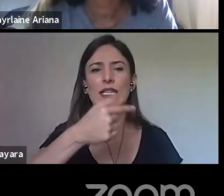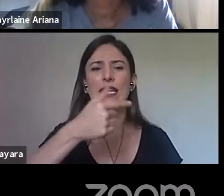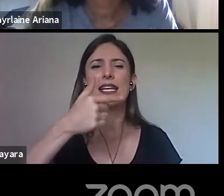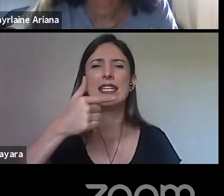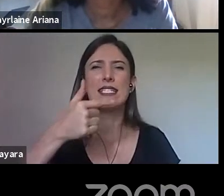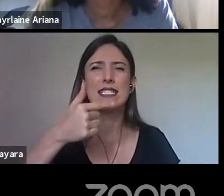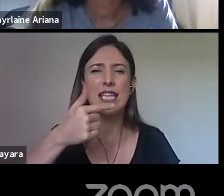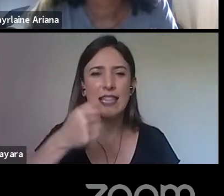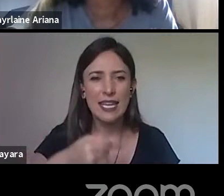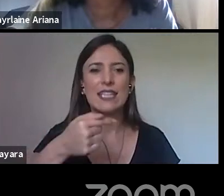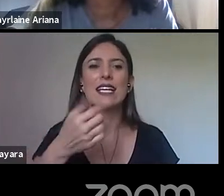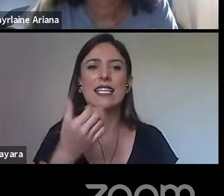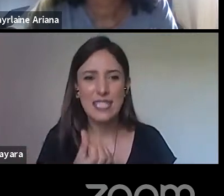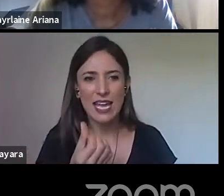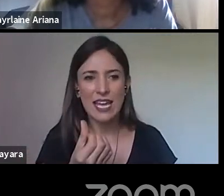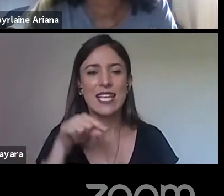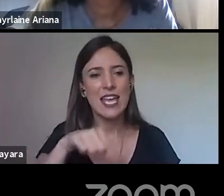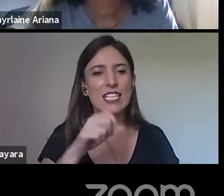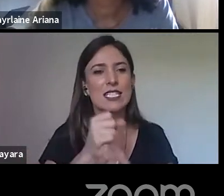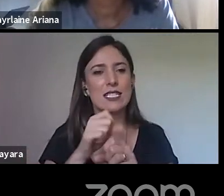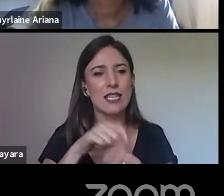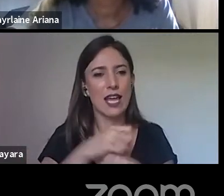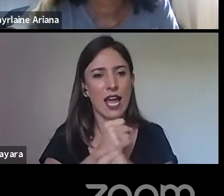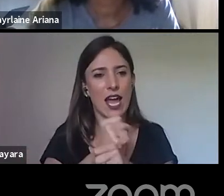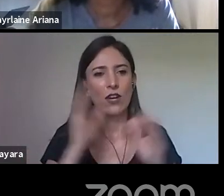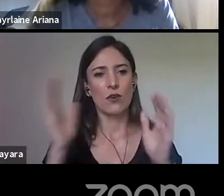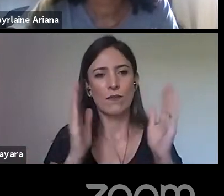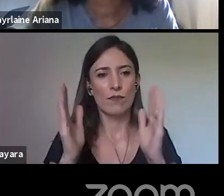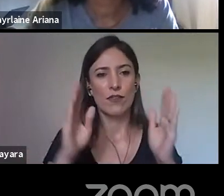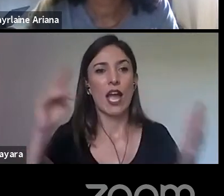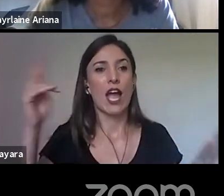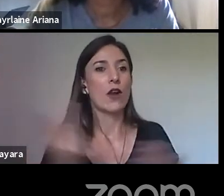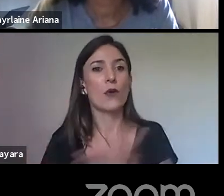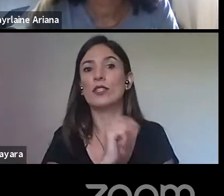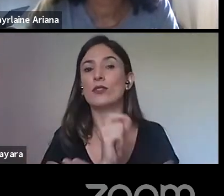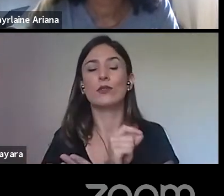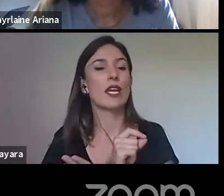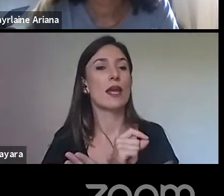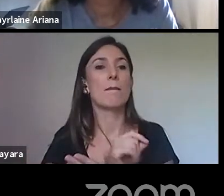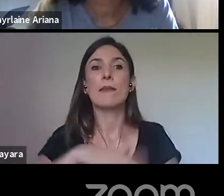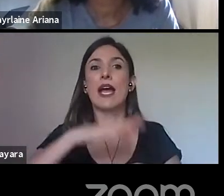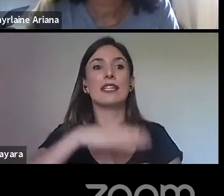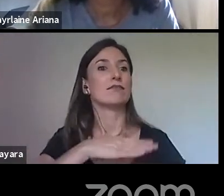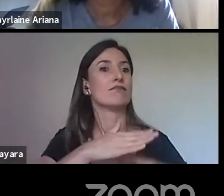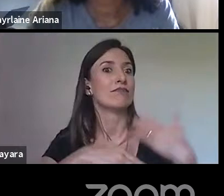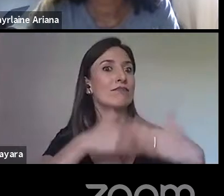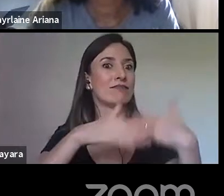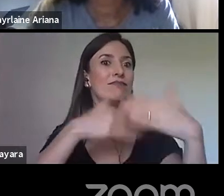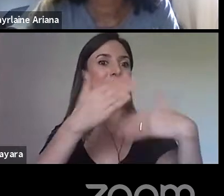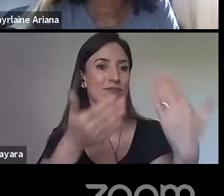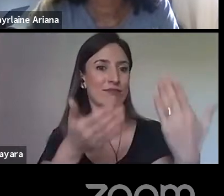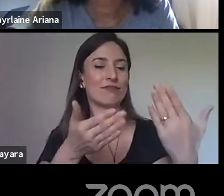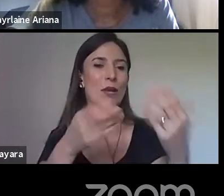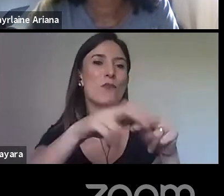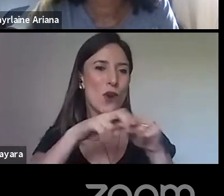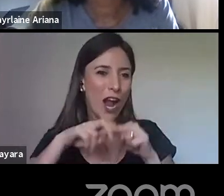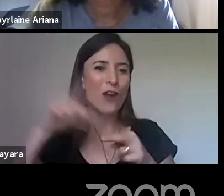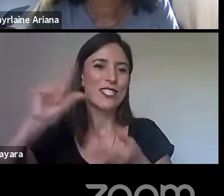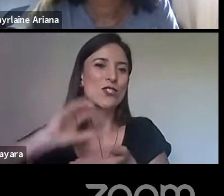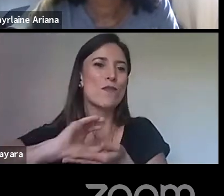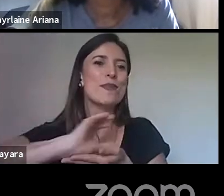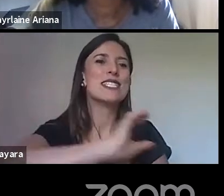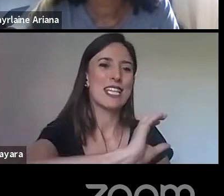em 1776, que você tem uma ampliação, né? A partir do subsídio literário, você pode ter uma possibilidade de